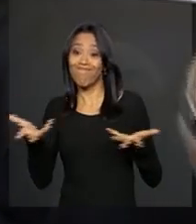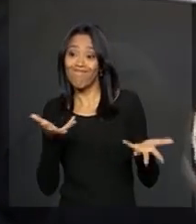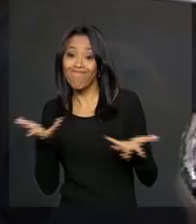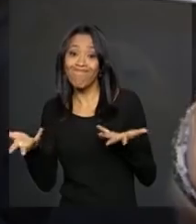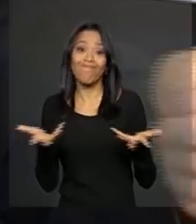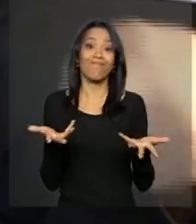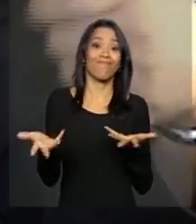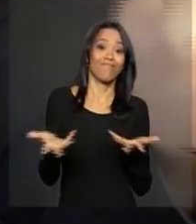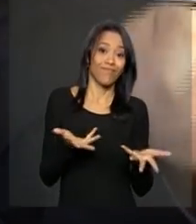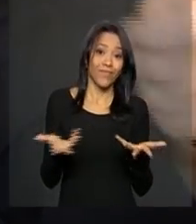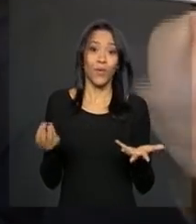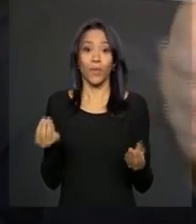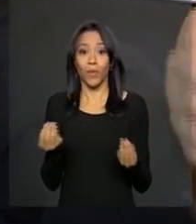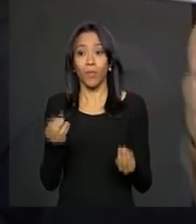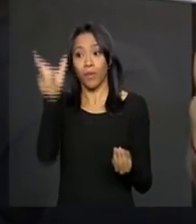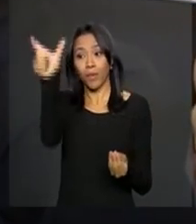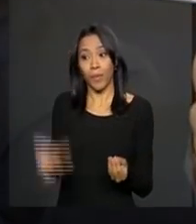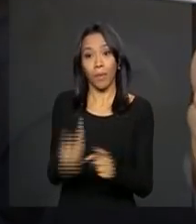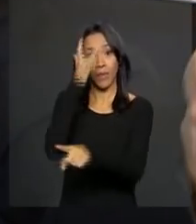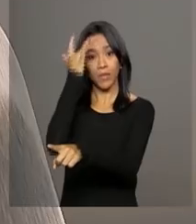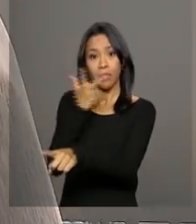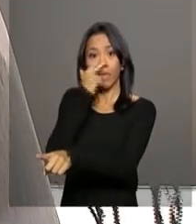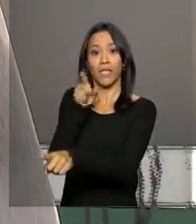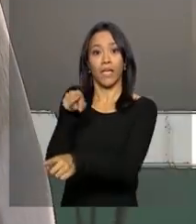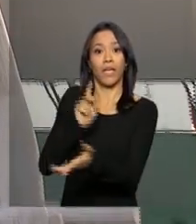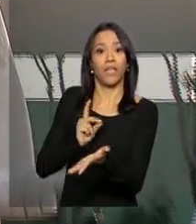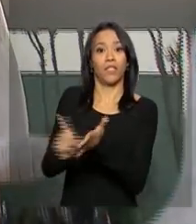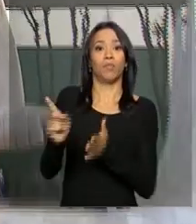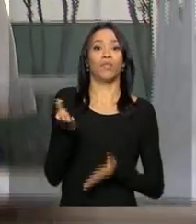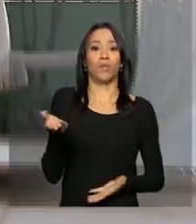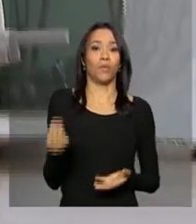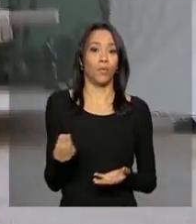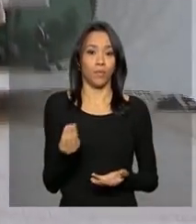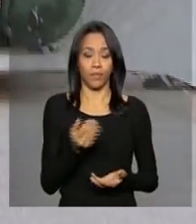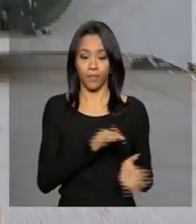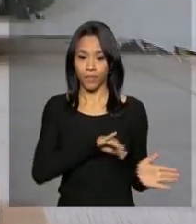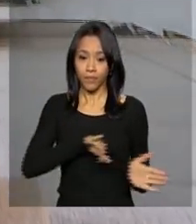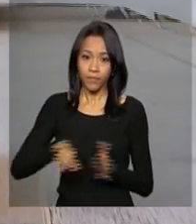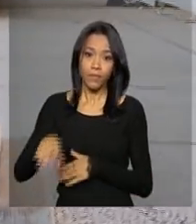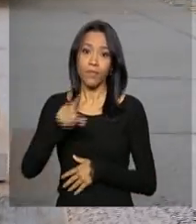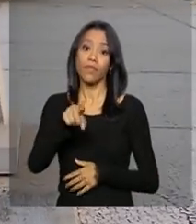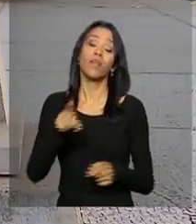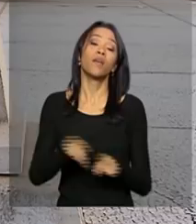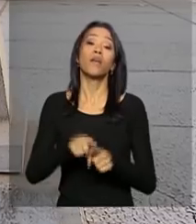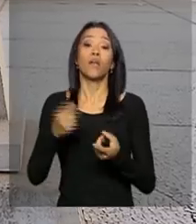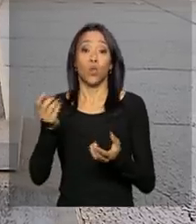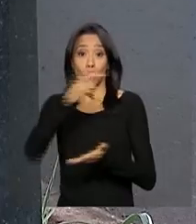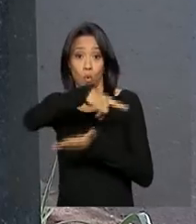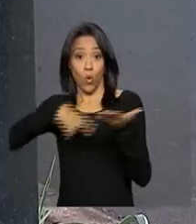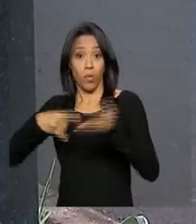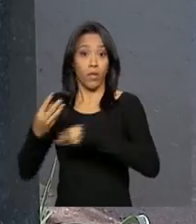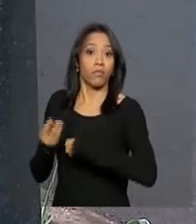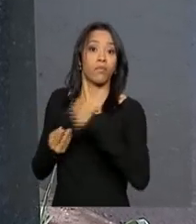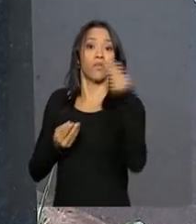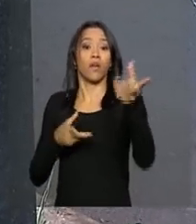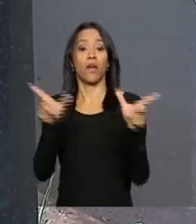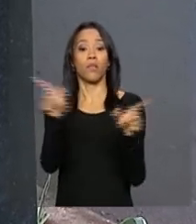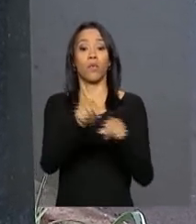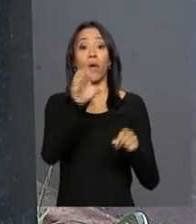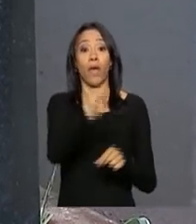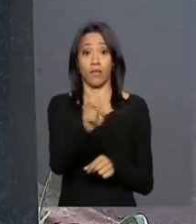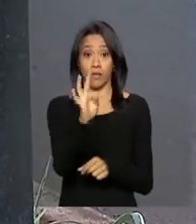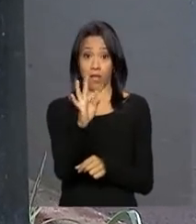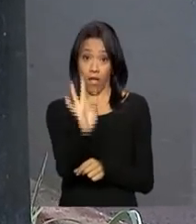uma narrativa social para tratar o investigado como se fosse inimigo. No habeas corpus encaminhado ao presidente do STF, a defesa do ex